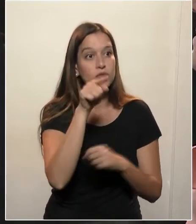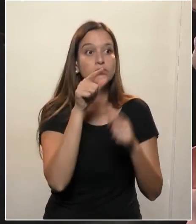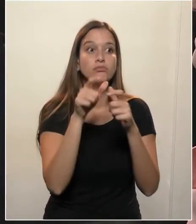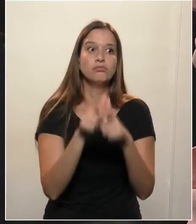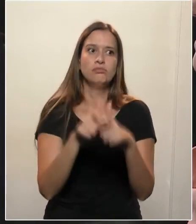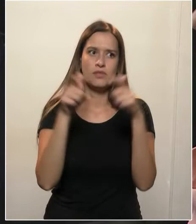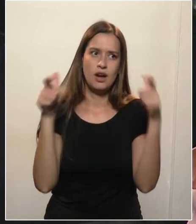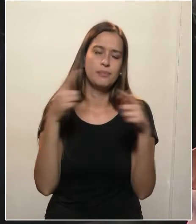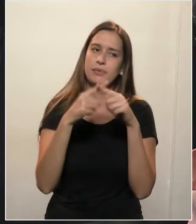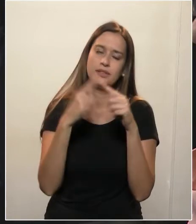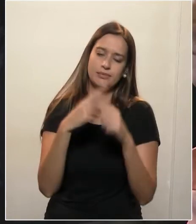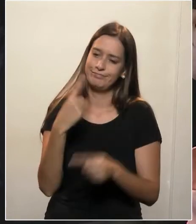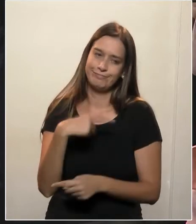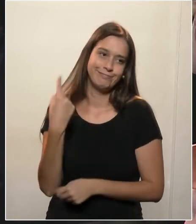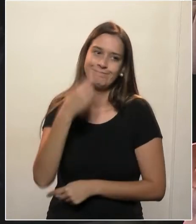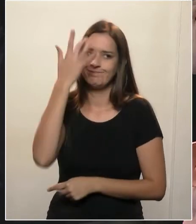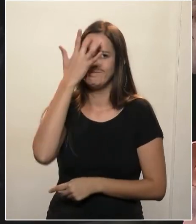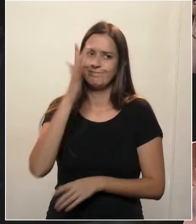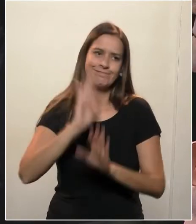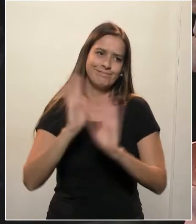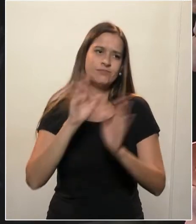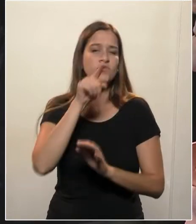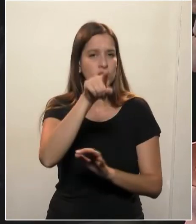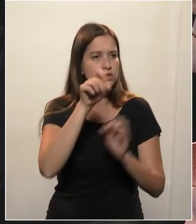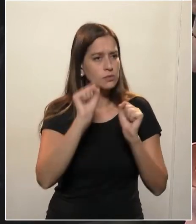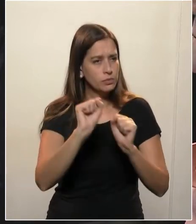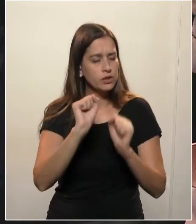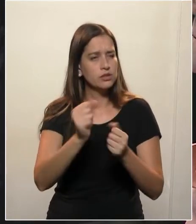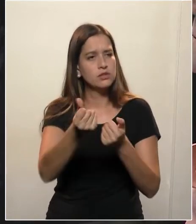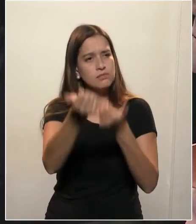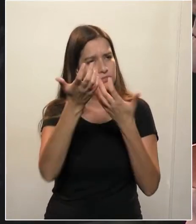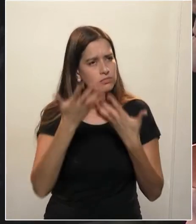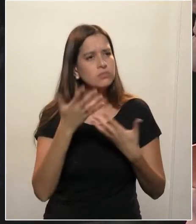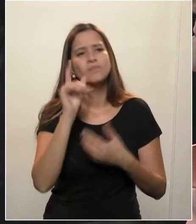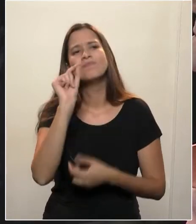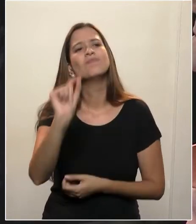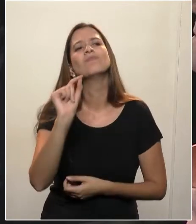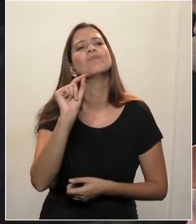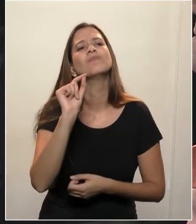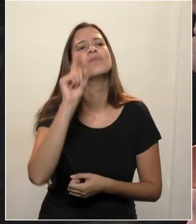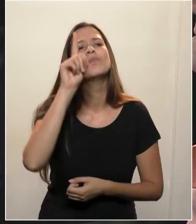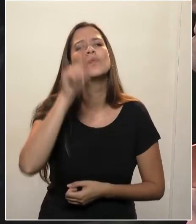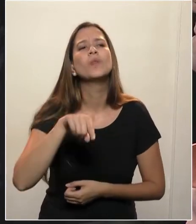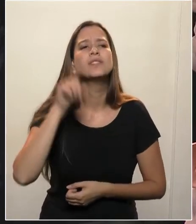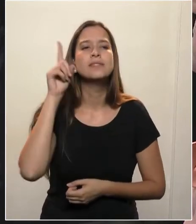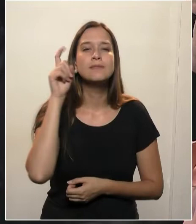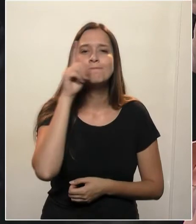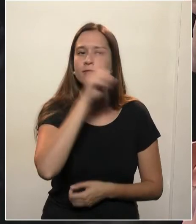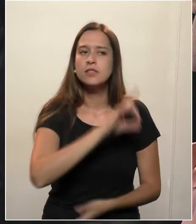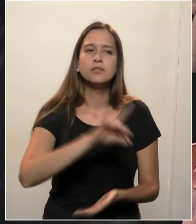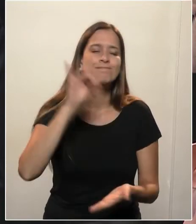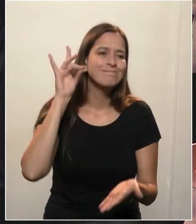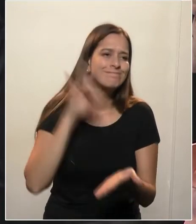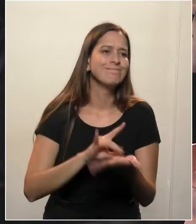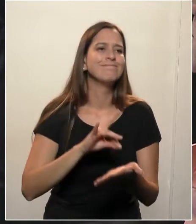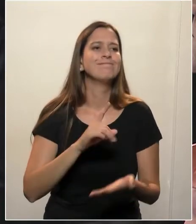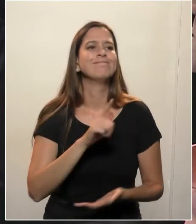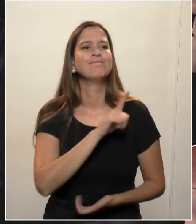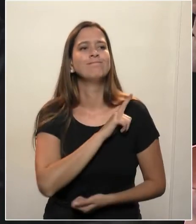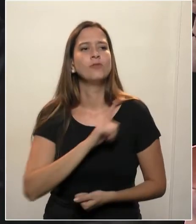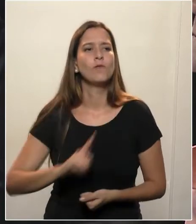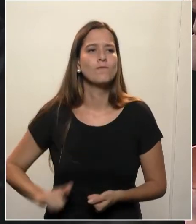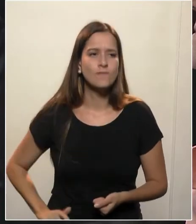talvez possa esclarecer. Qual a dificuldade objetiva que teria o governo em fazer uma